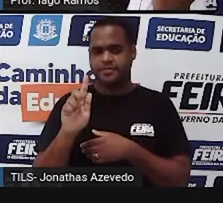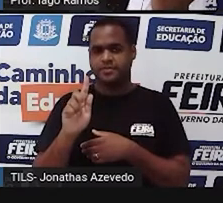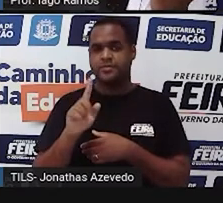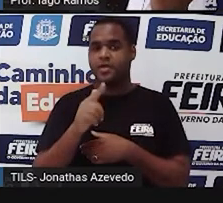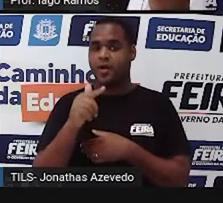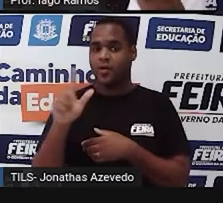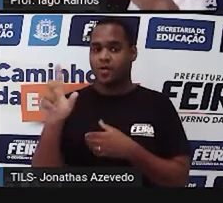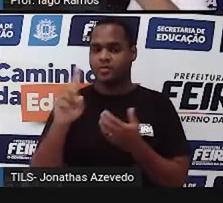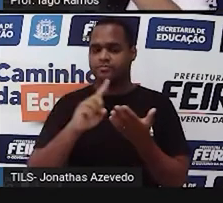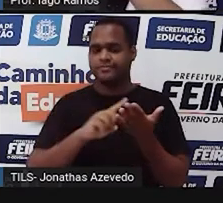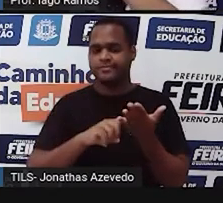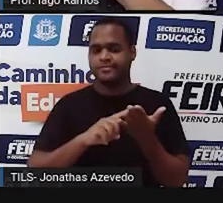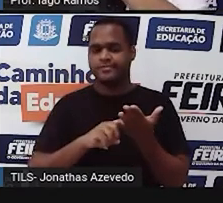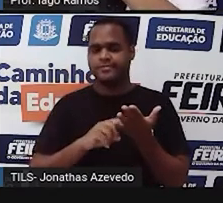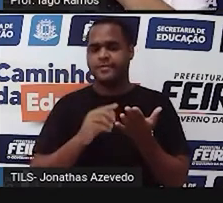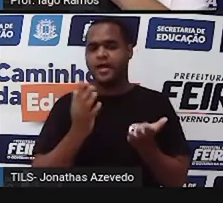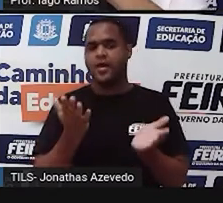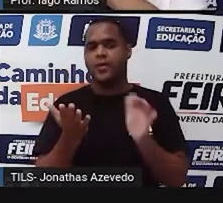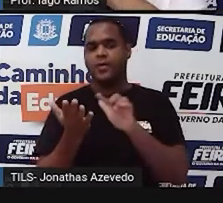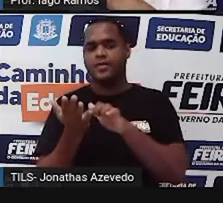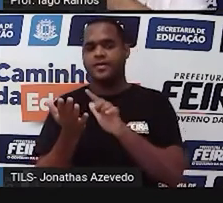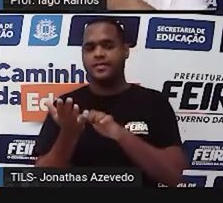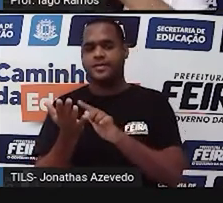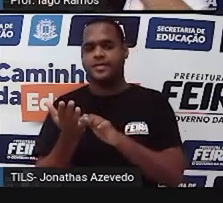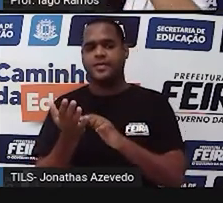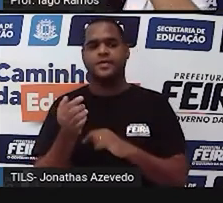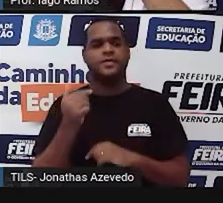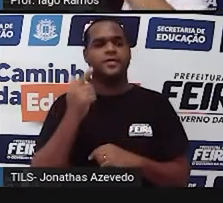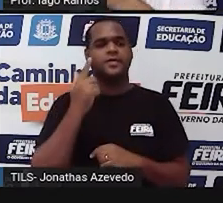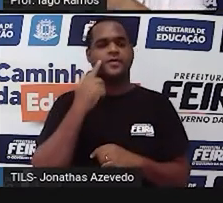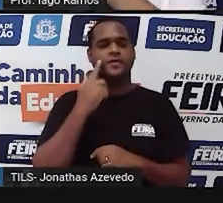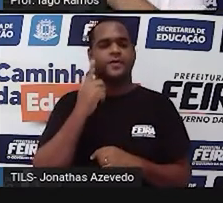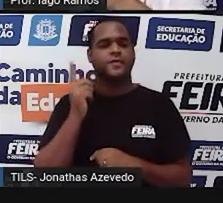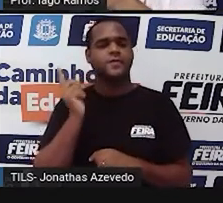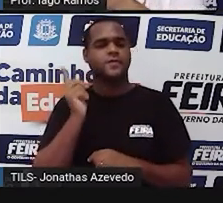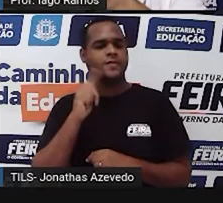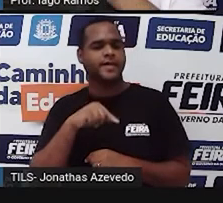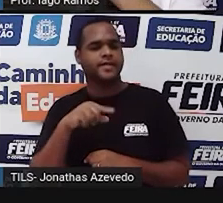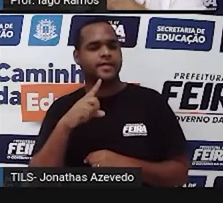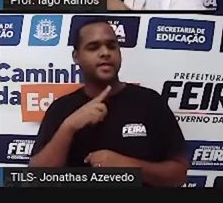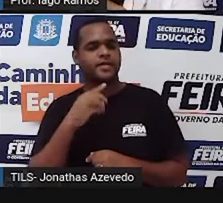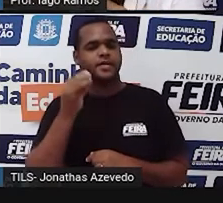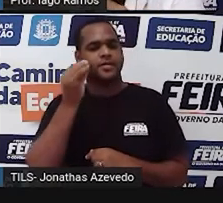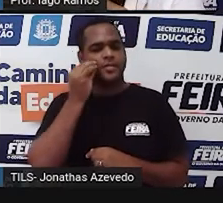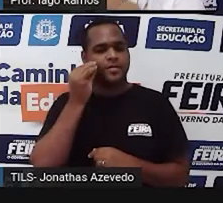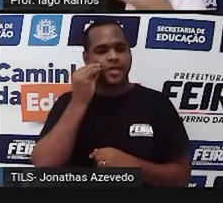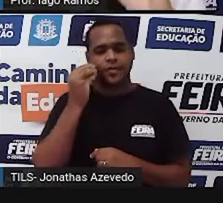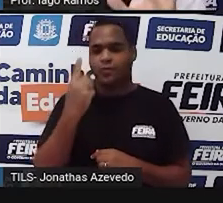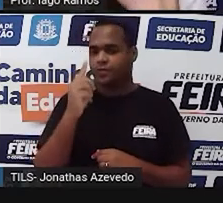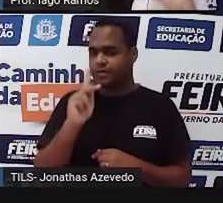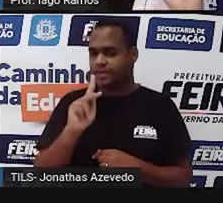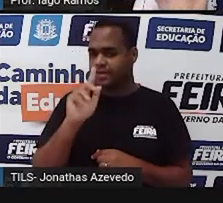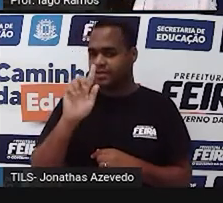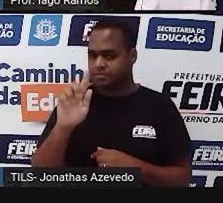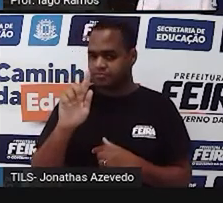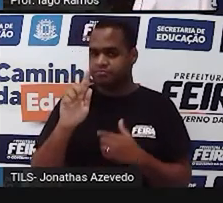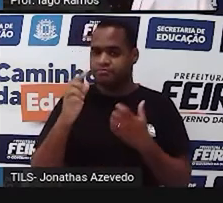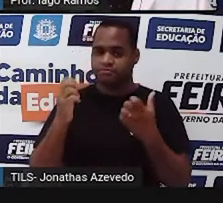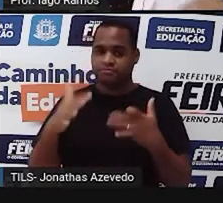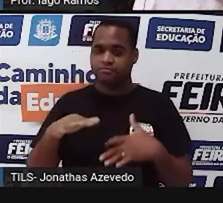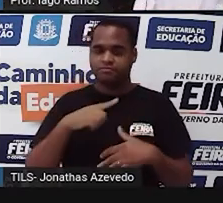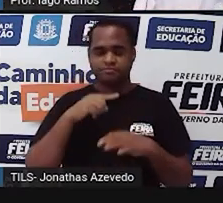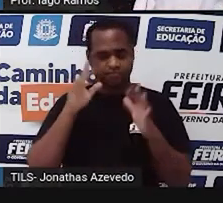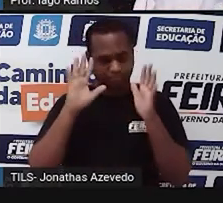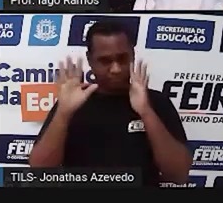na outra mão eu fosse aqui tentando colocar coisa pra ficar com um quilo também. Como assim? Vamos imaginar a